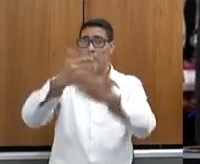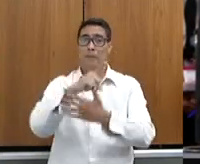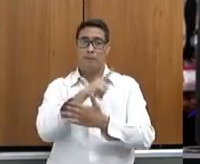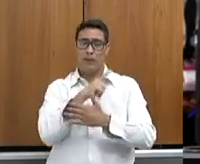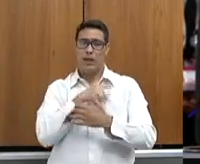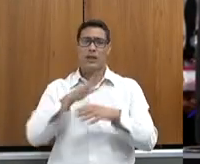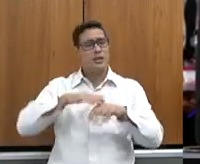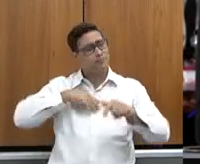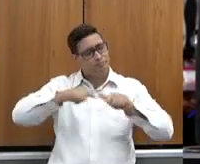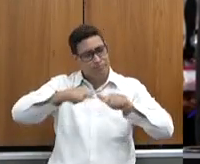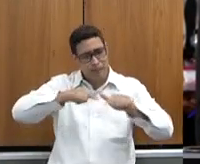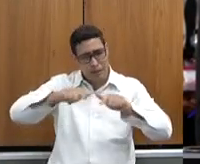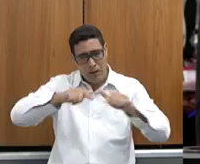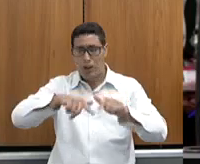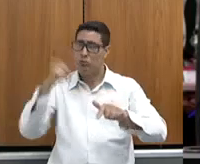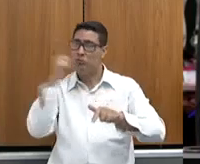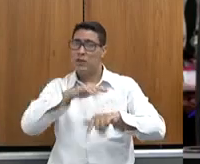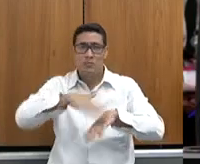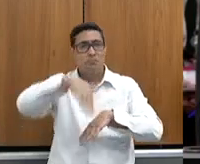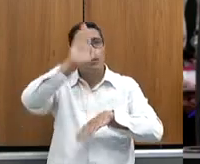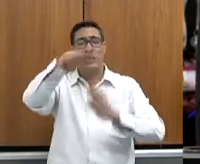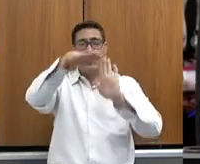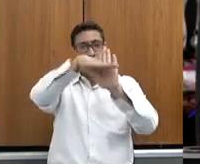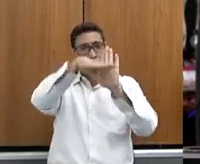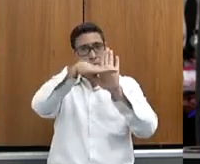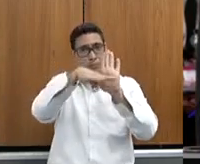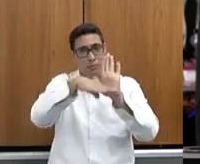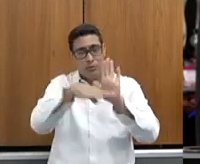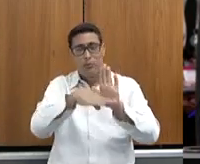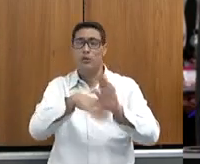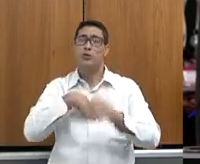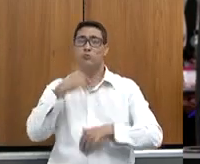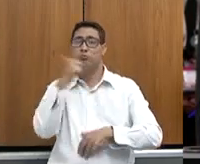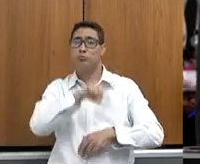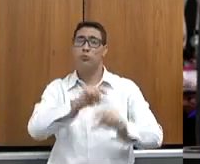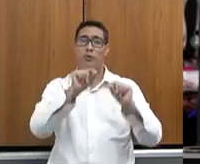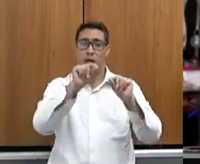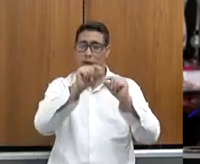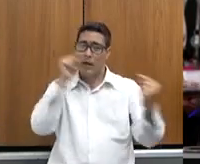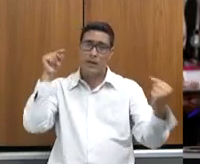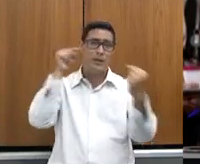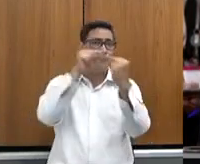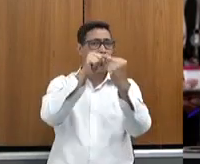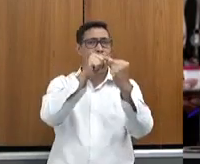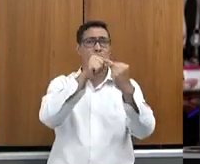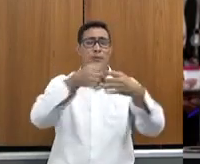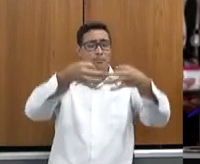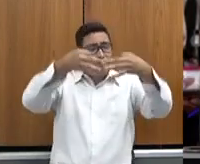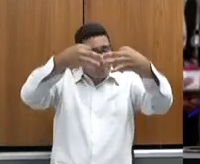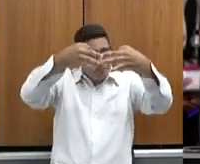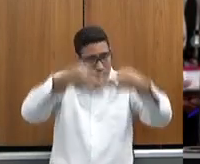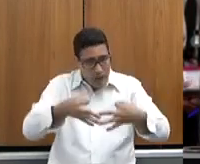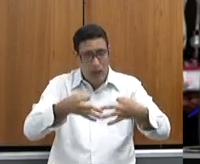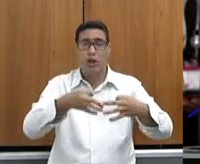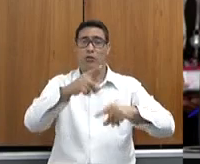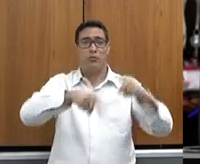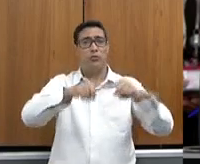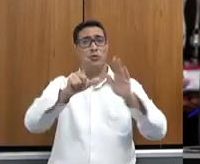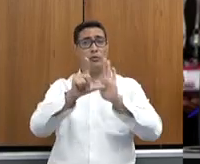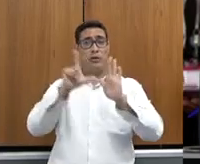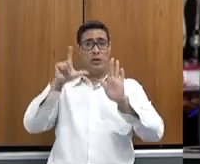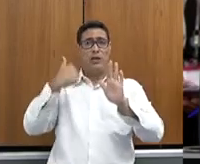trabalhando para poder criar mais regulamentos para que a gente possa estar legalizando cada vez mais esses produtos, que antes iam